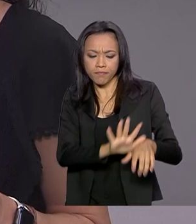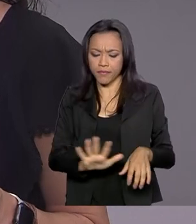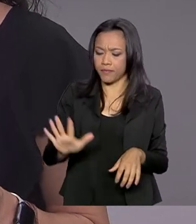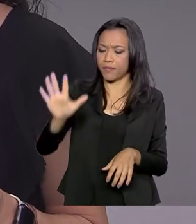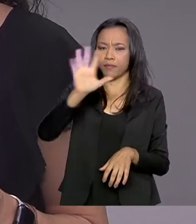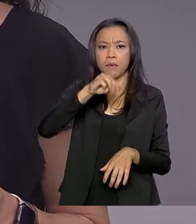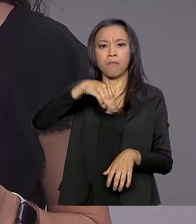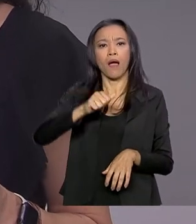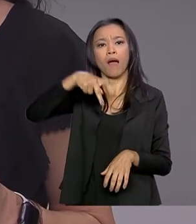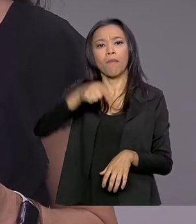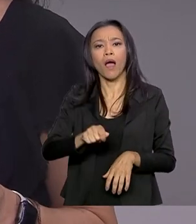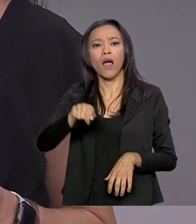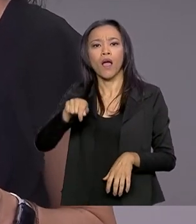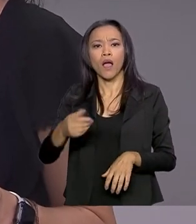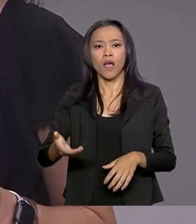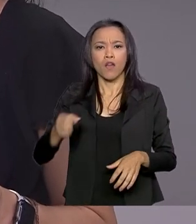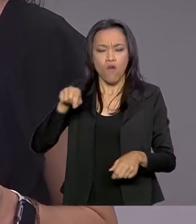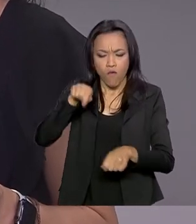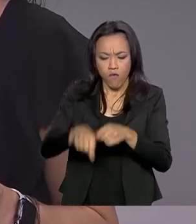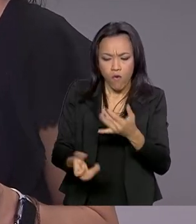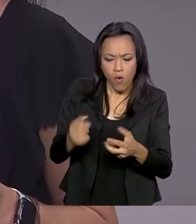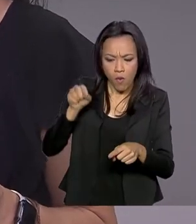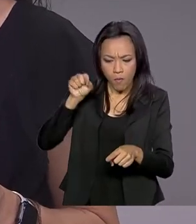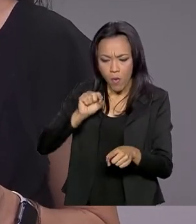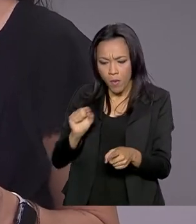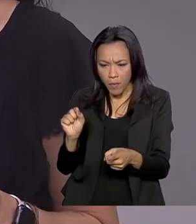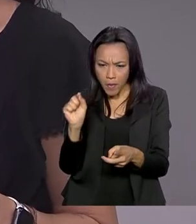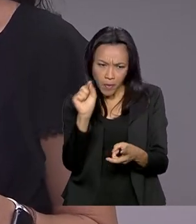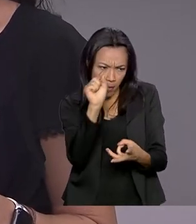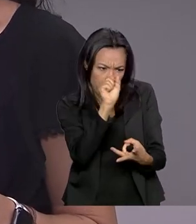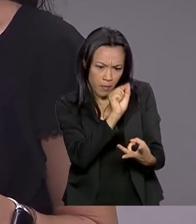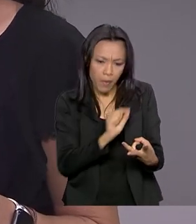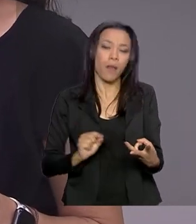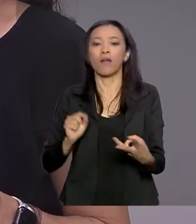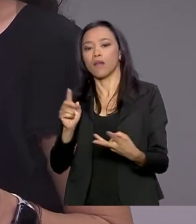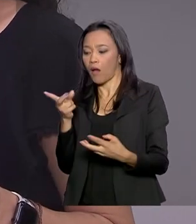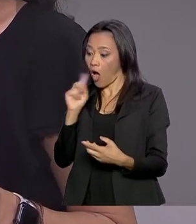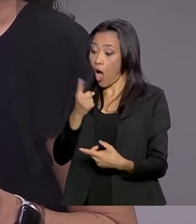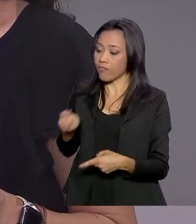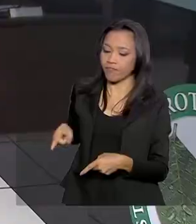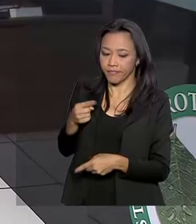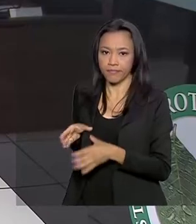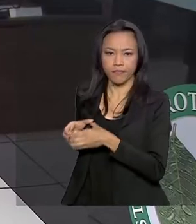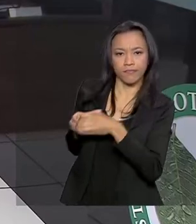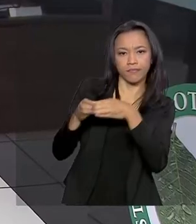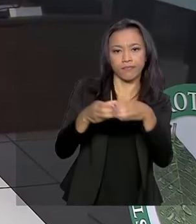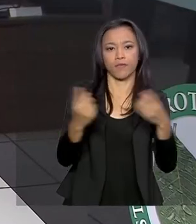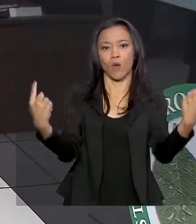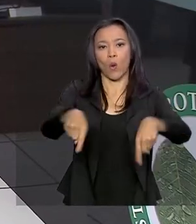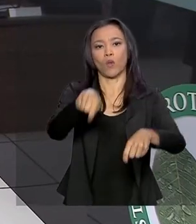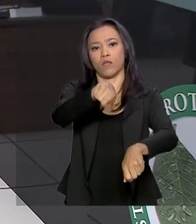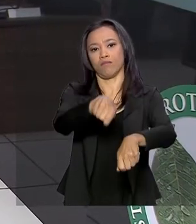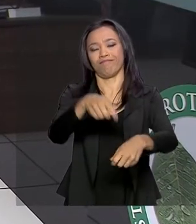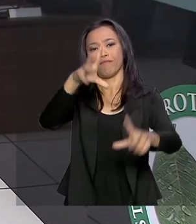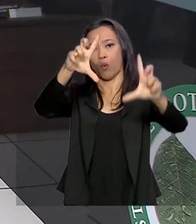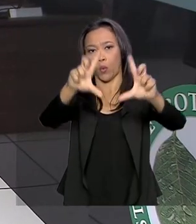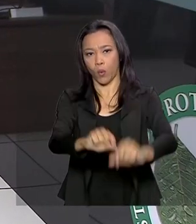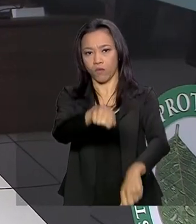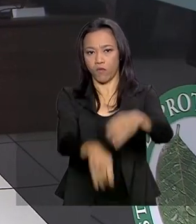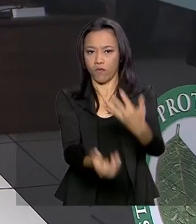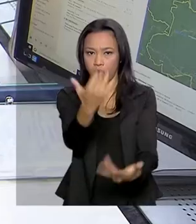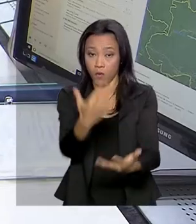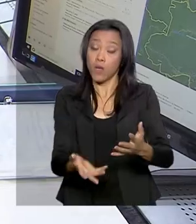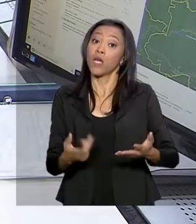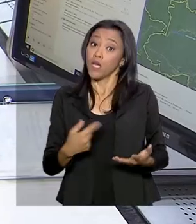focos de calor e enviados às equipes que estão combatendo o fogo na região. O Ministério da Defesa confirmou que a